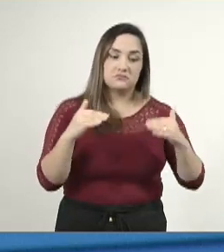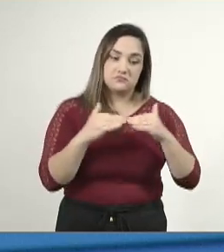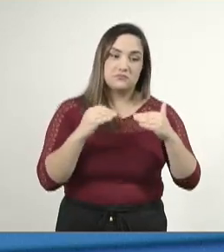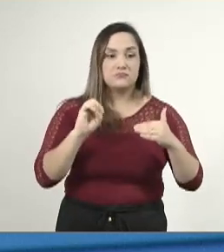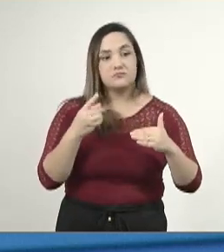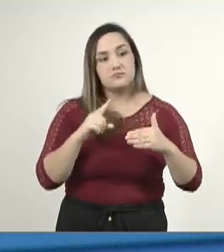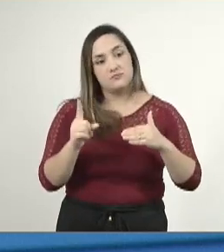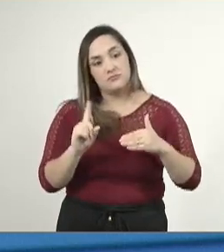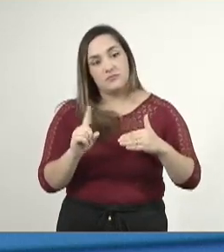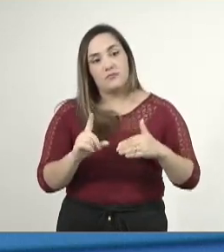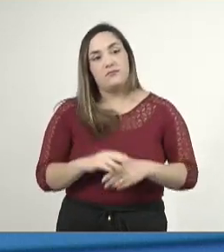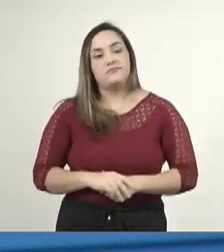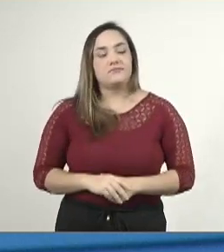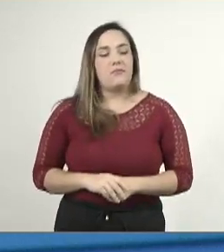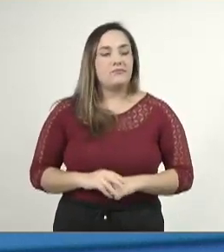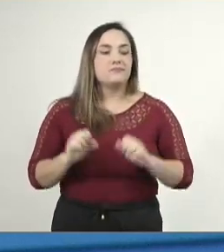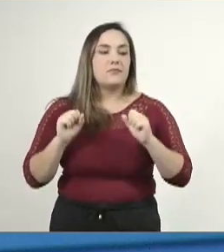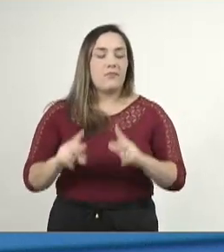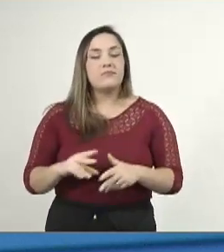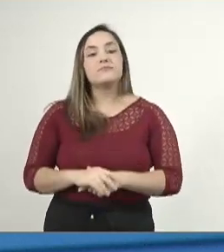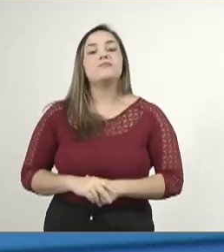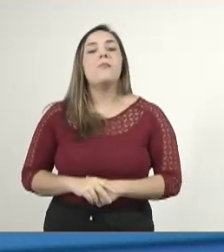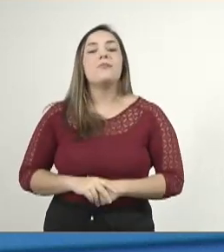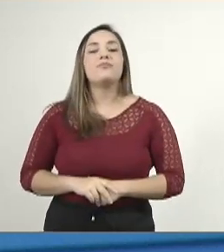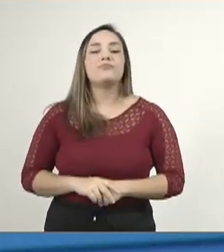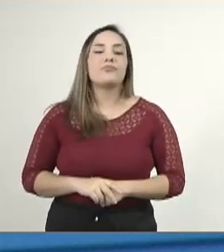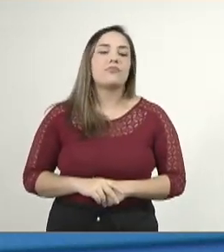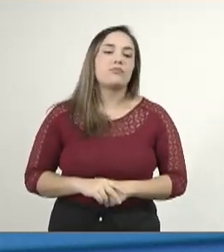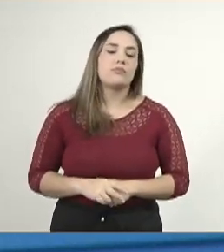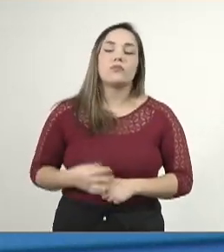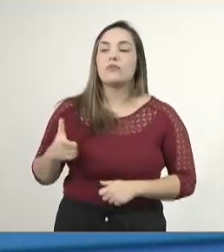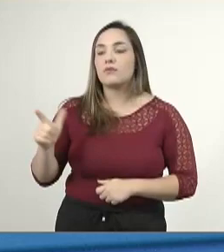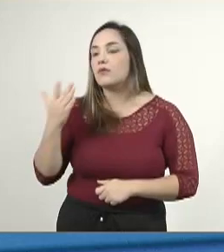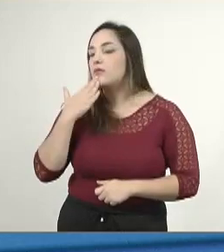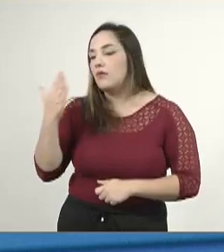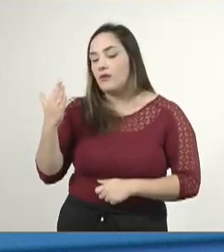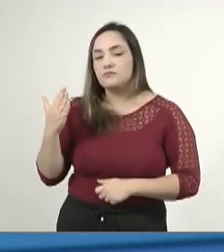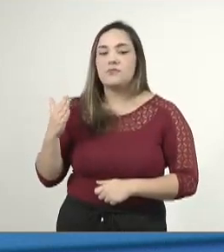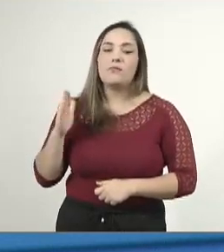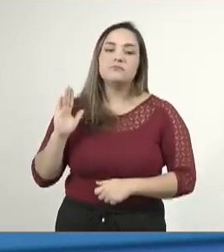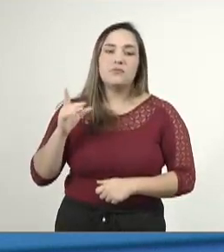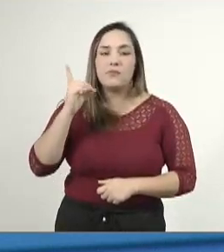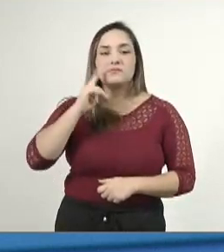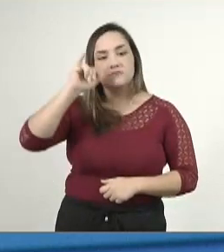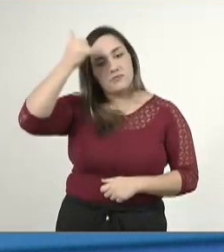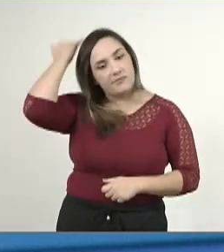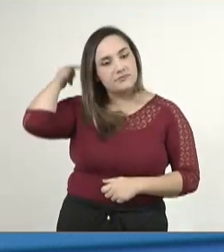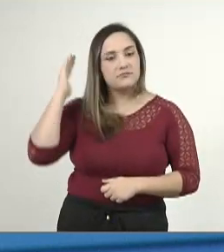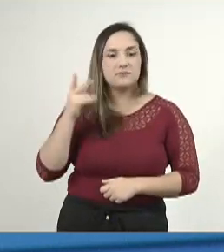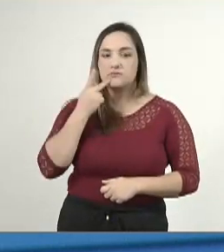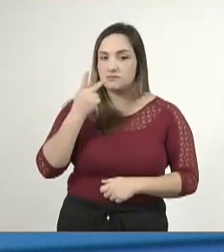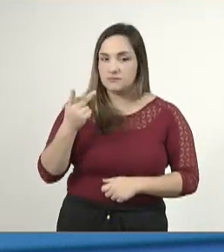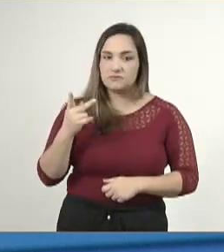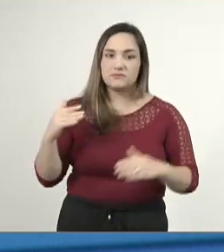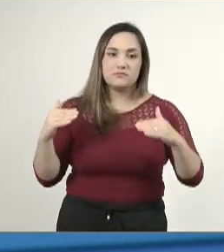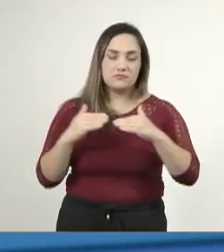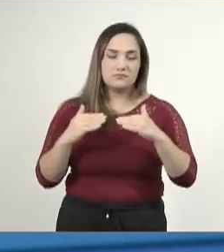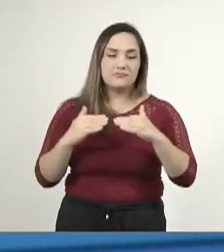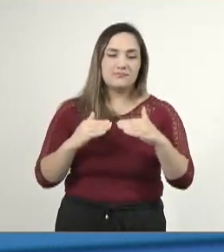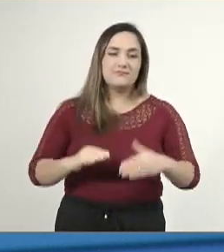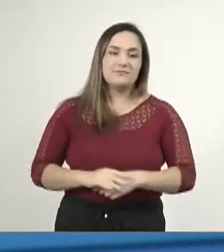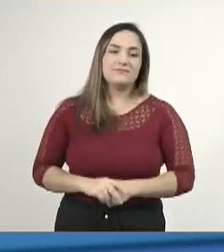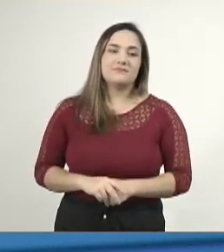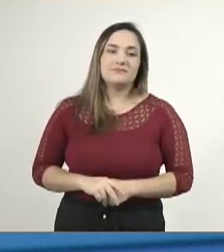à vossa excelência encaminhar. Com relação aos outros pedidos, o deputado Mocchi falou tudo aquilo que eu ia falar também, certo?